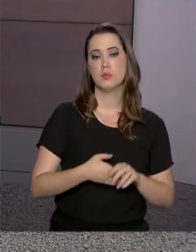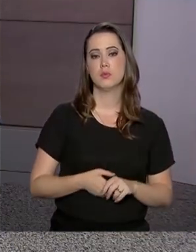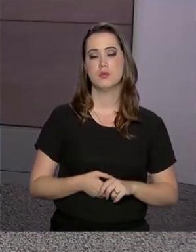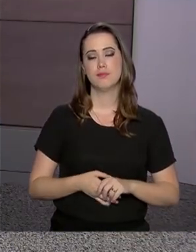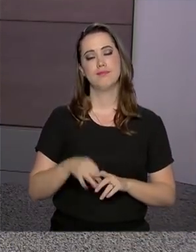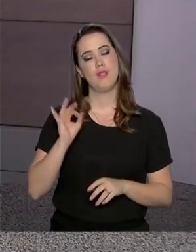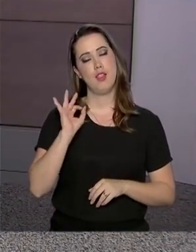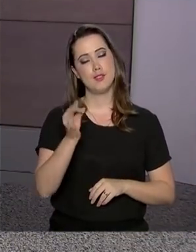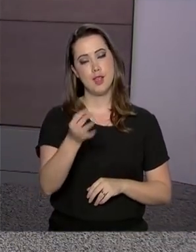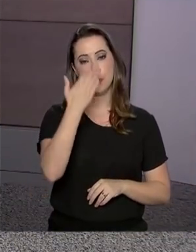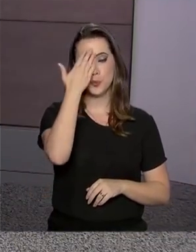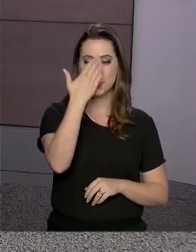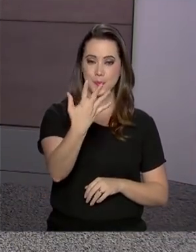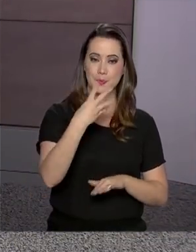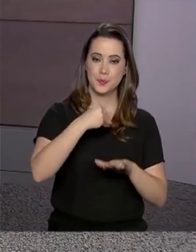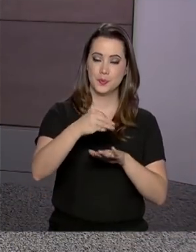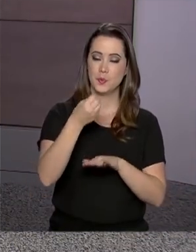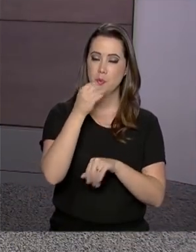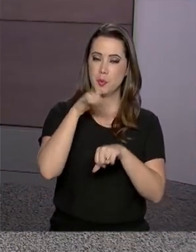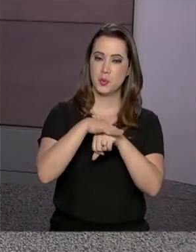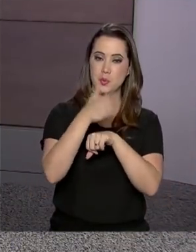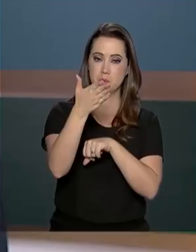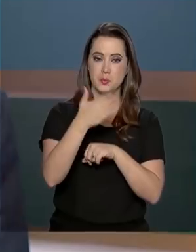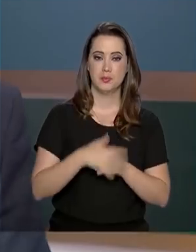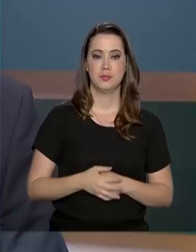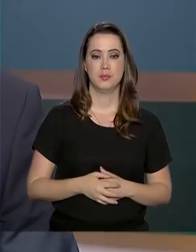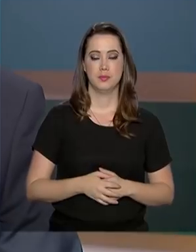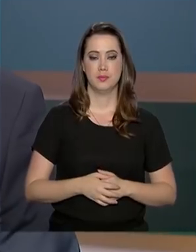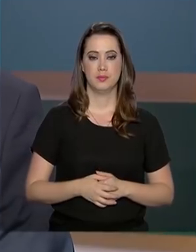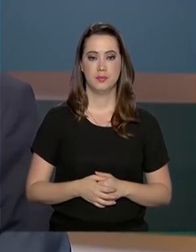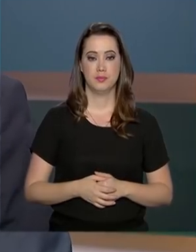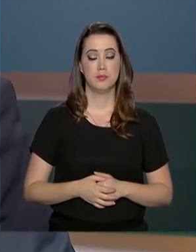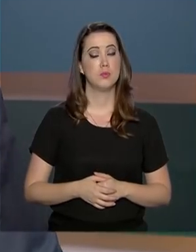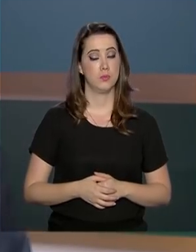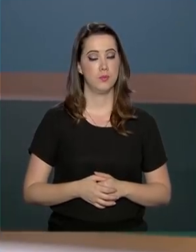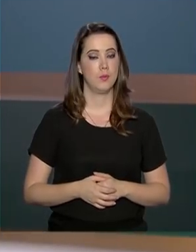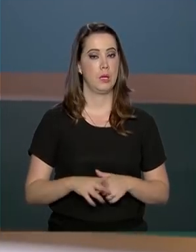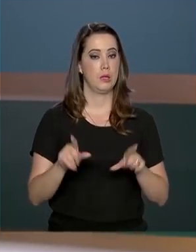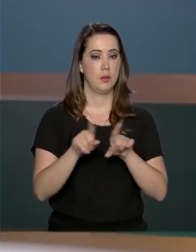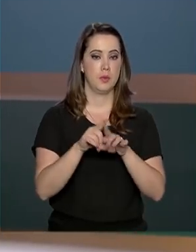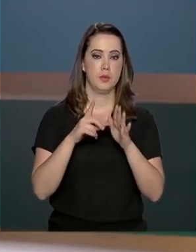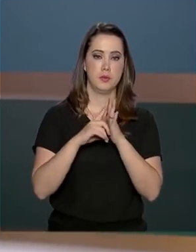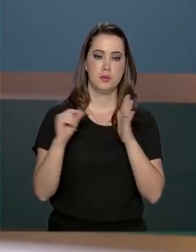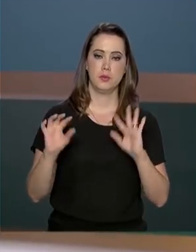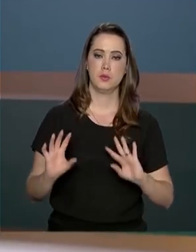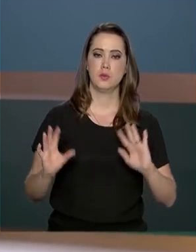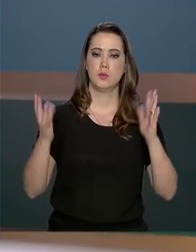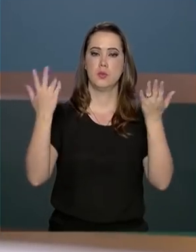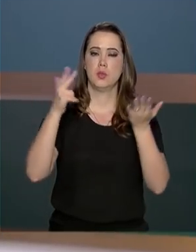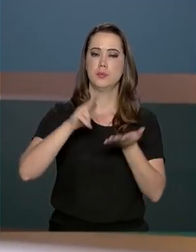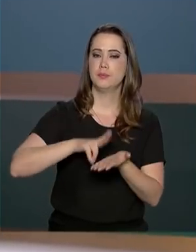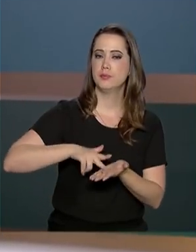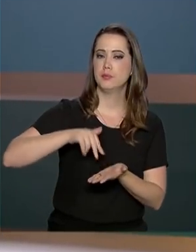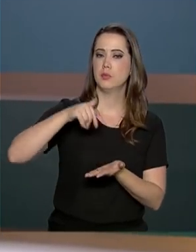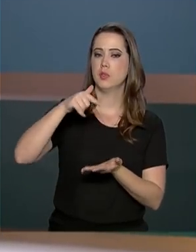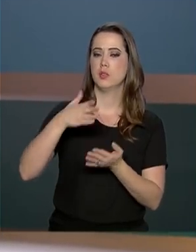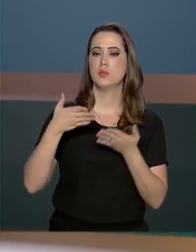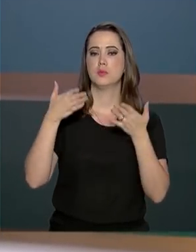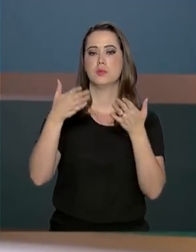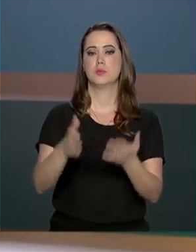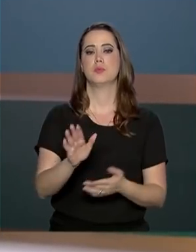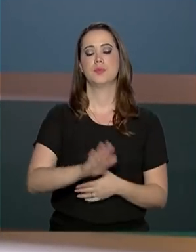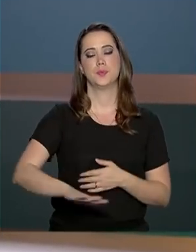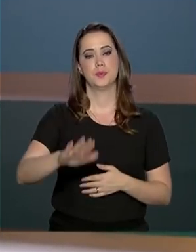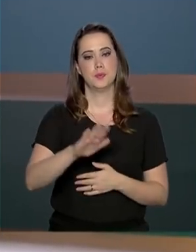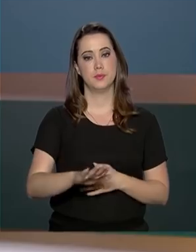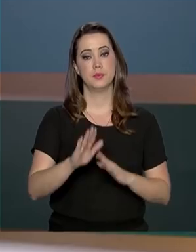Ótimo, Márcia. Obrigado pelas informações. Boa noite aí para você. E também no Palácio do Planalto, uma celebração de Páscoa contou com a